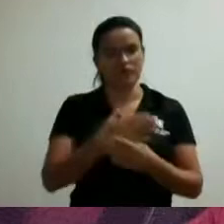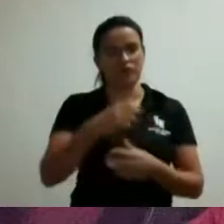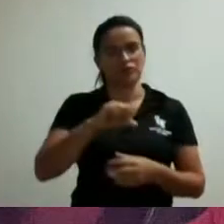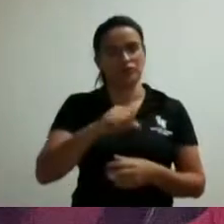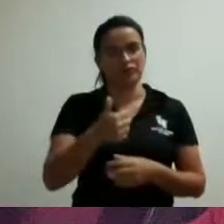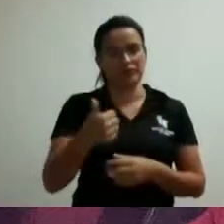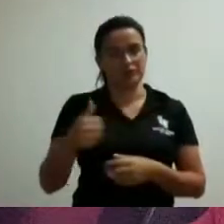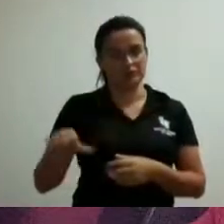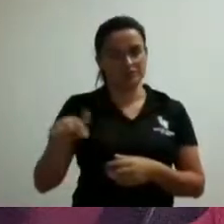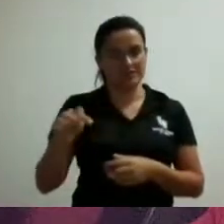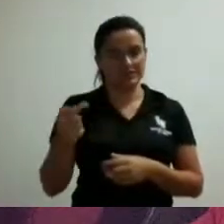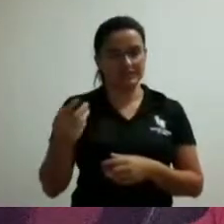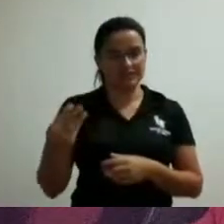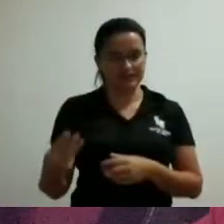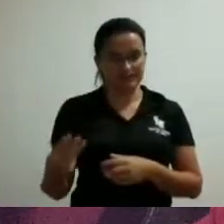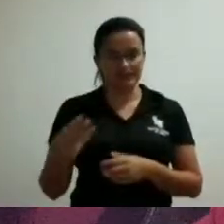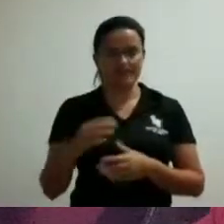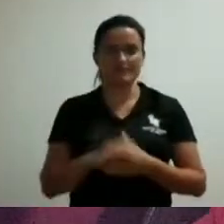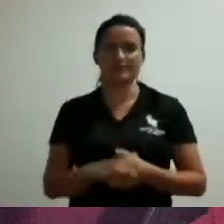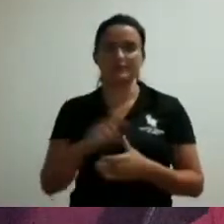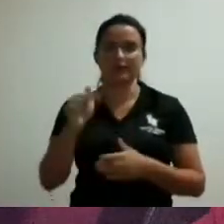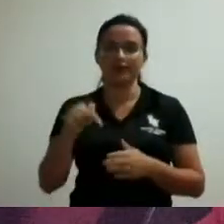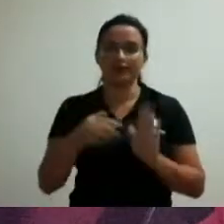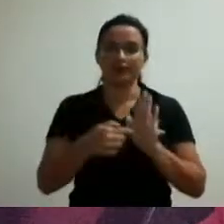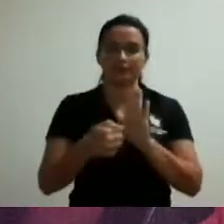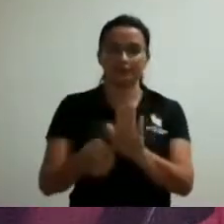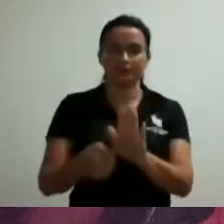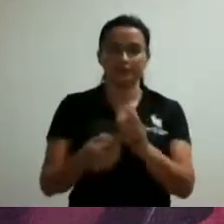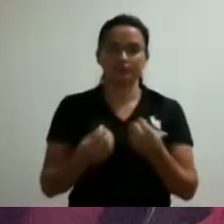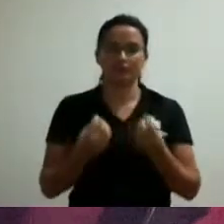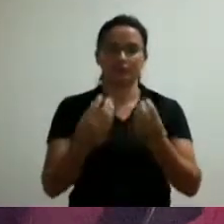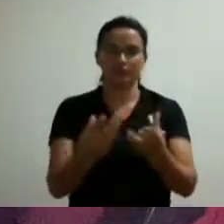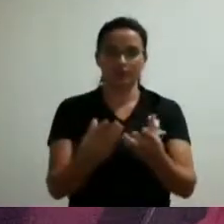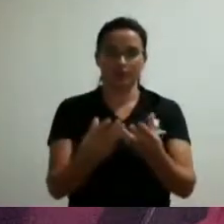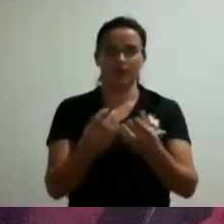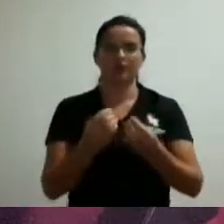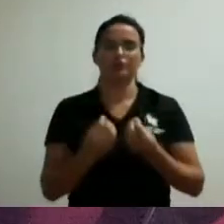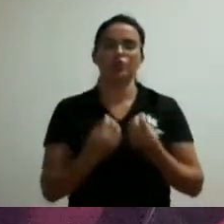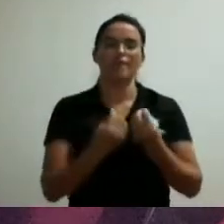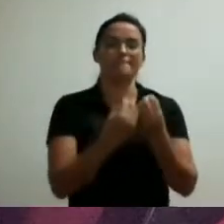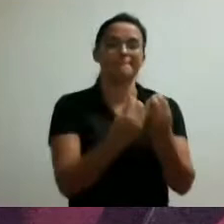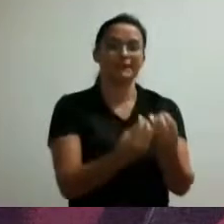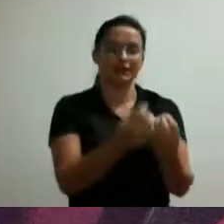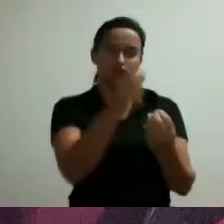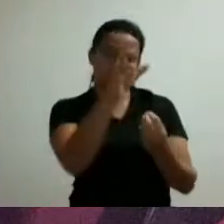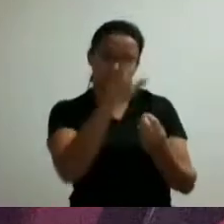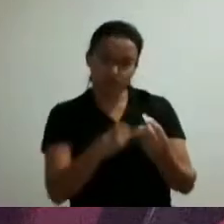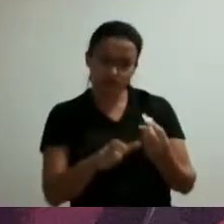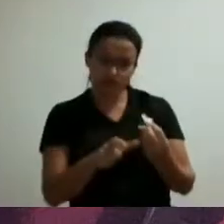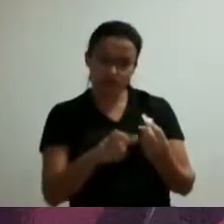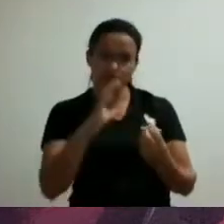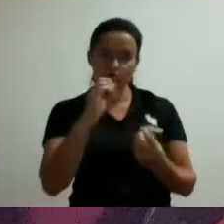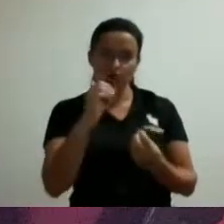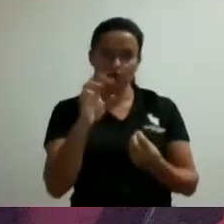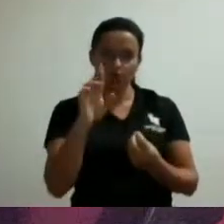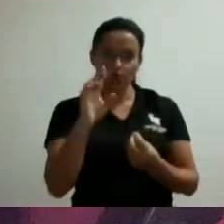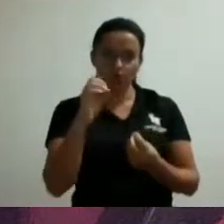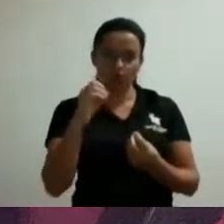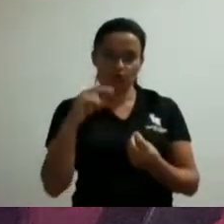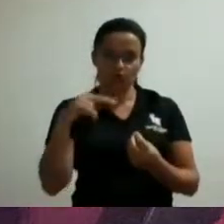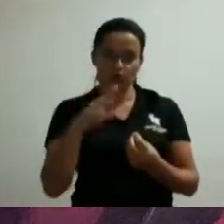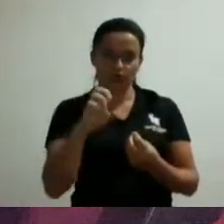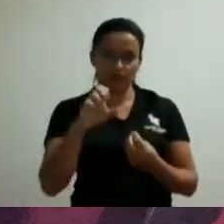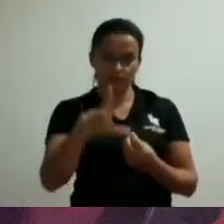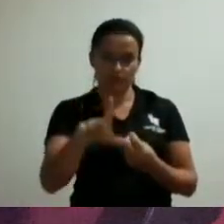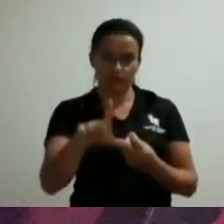que dispõe sobre a concessão de título cidadão honorário ao coronel do exército brasileiro biratã de oliveira